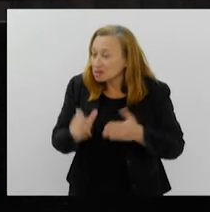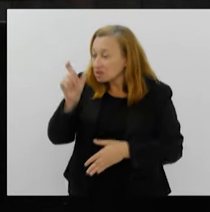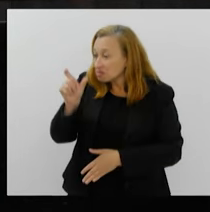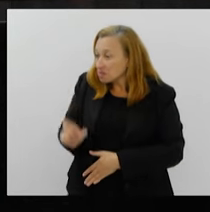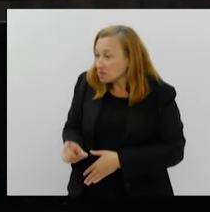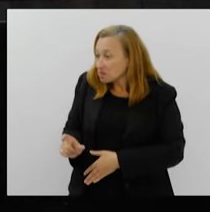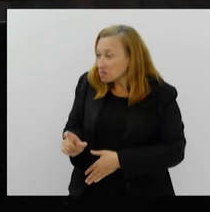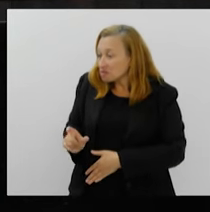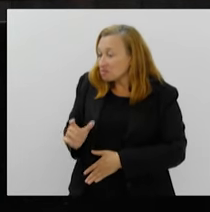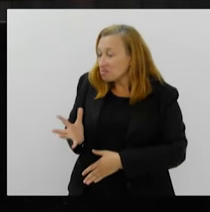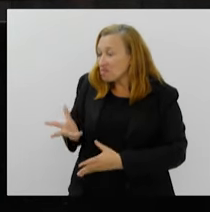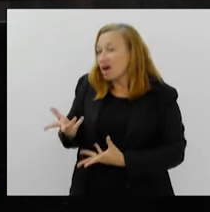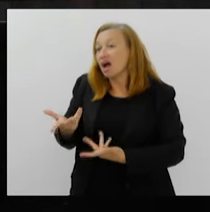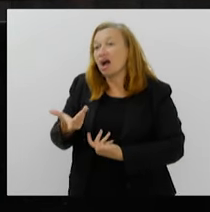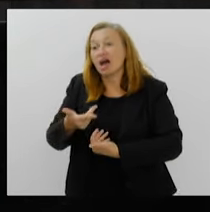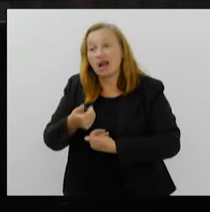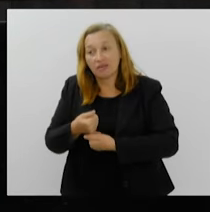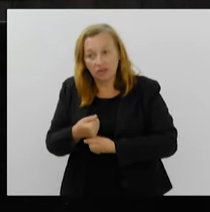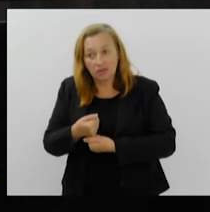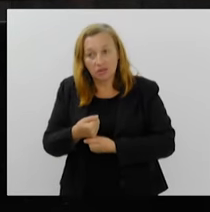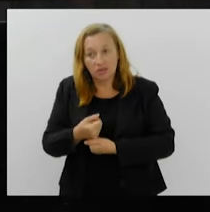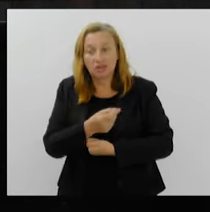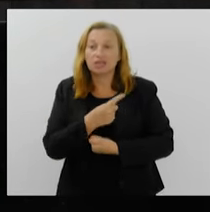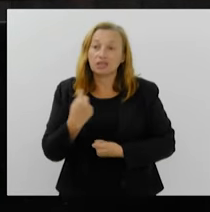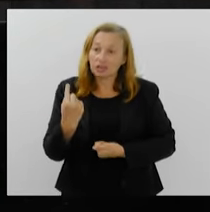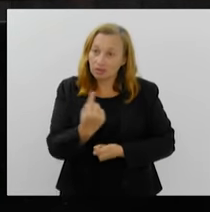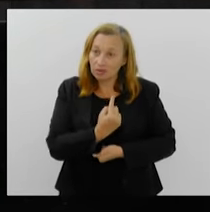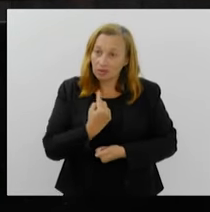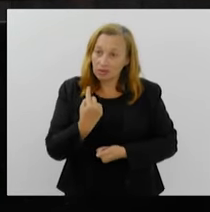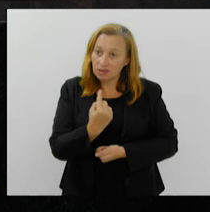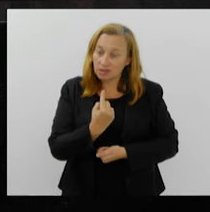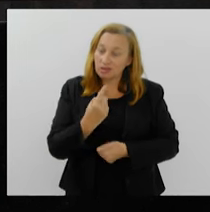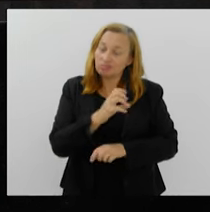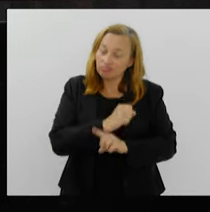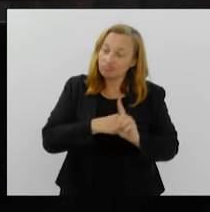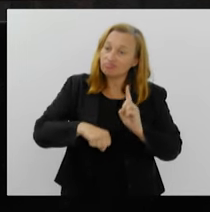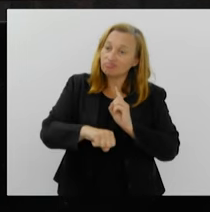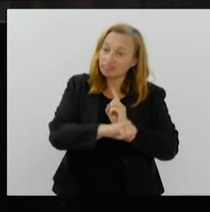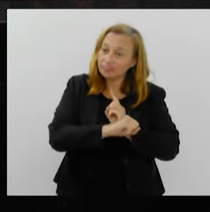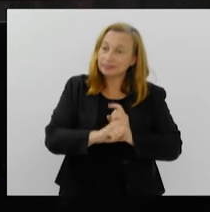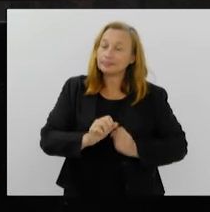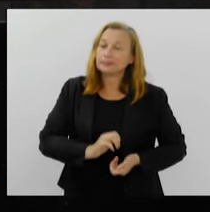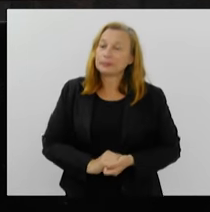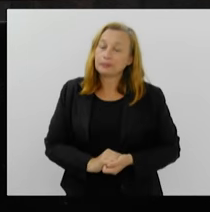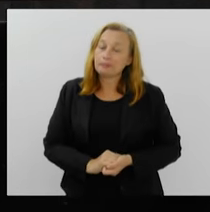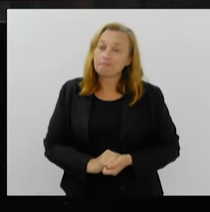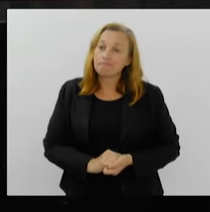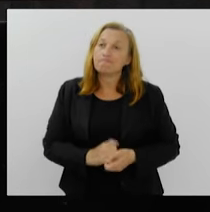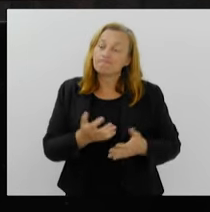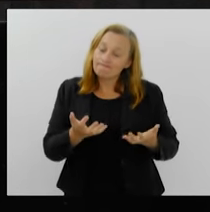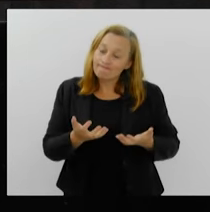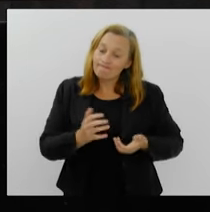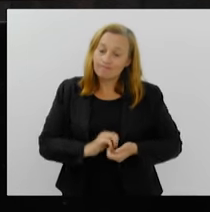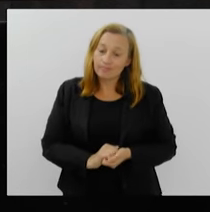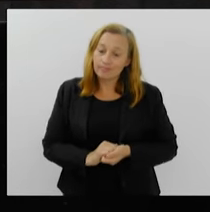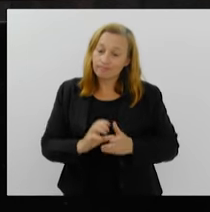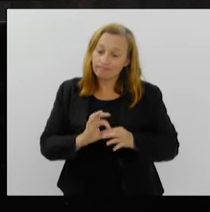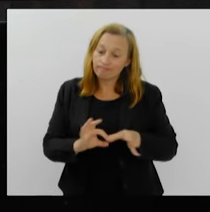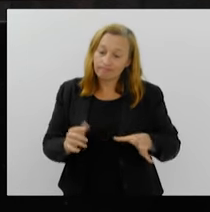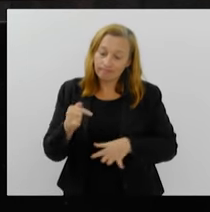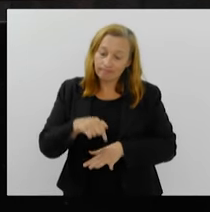excelência da nossa sociedade. Então, eu queria deixar aqui